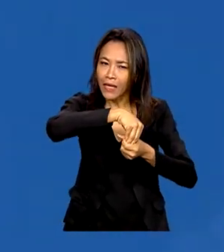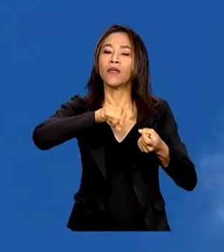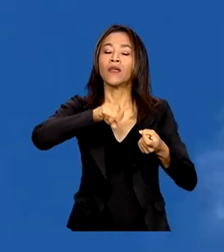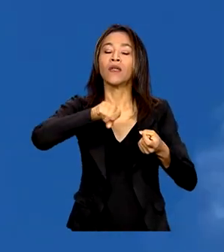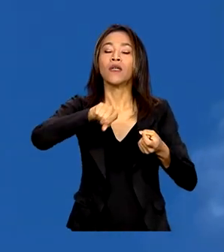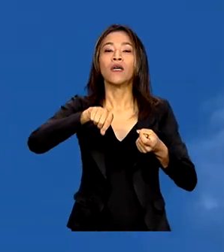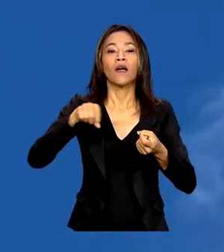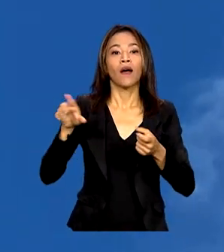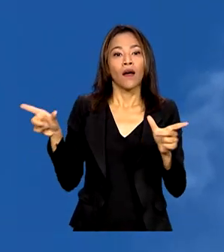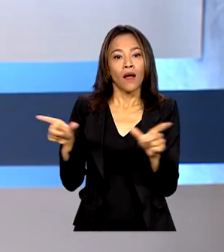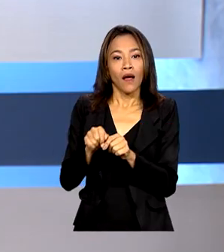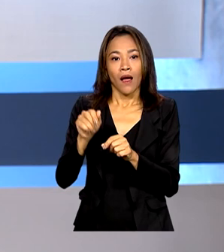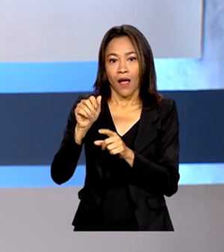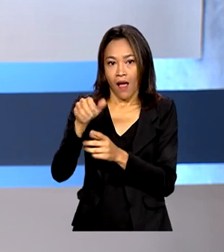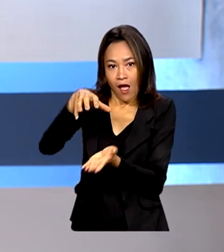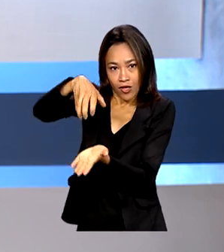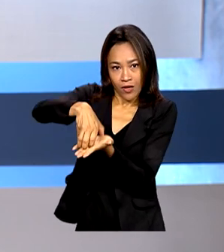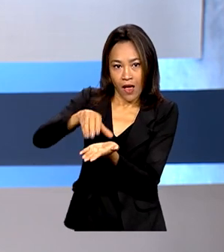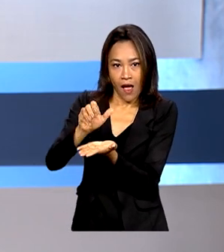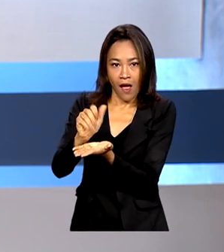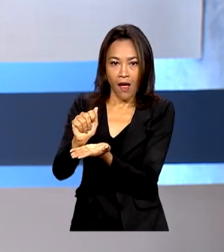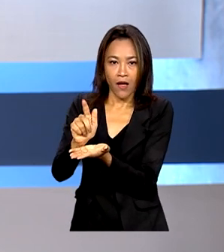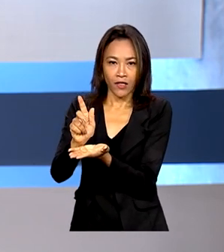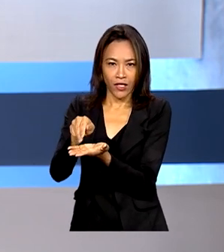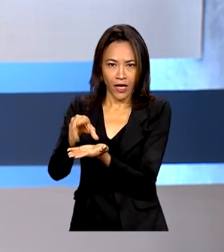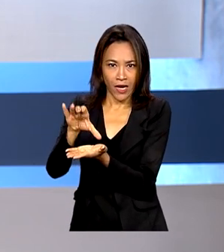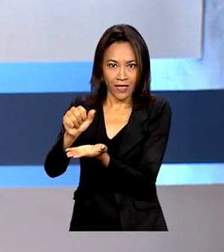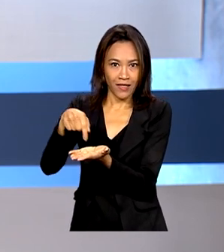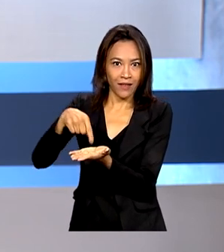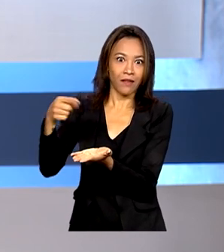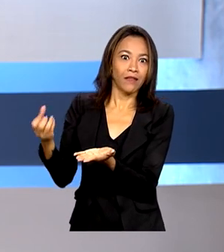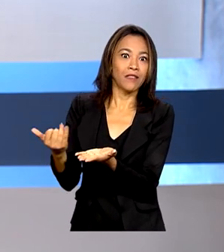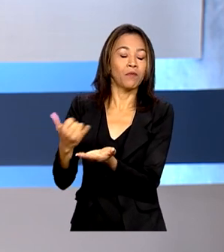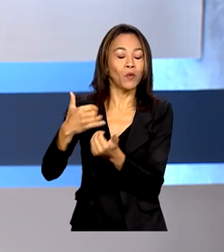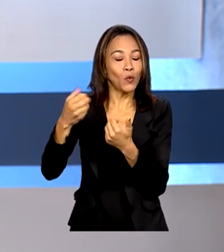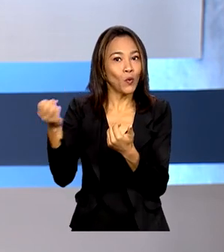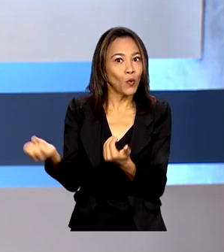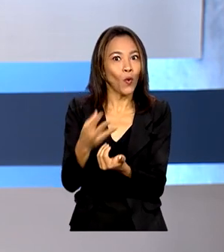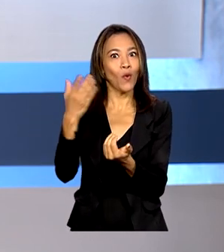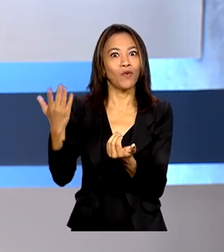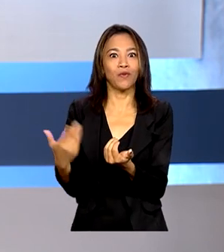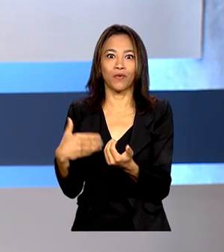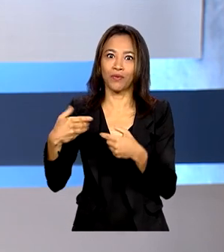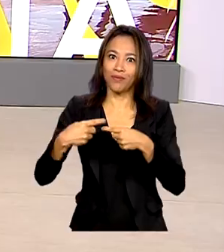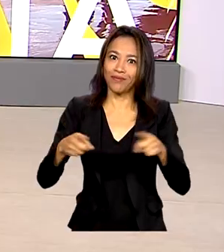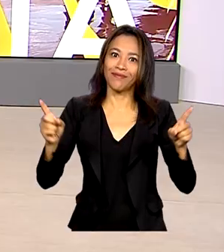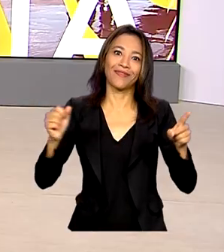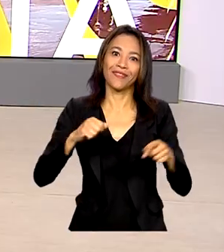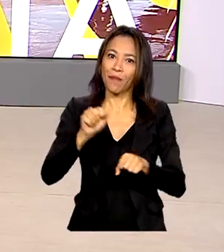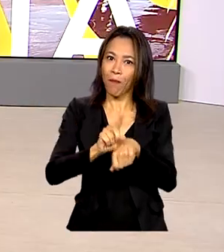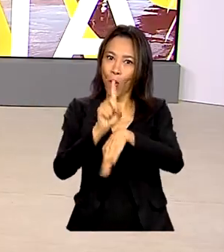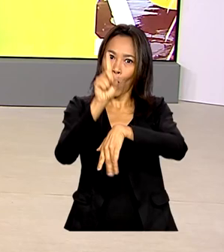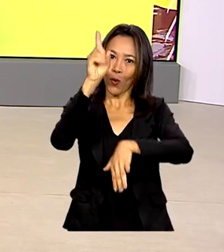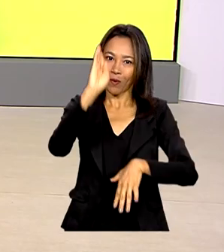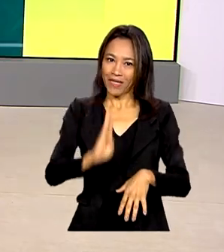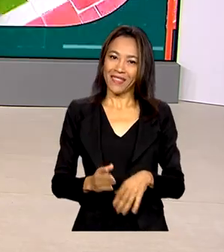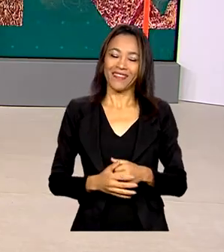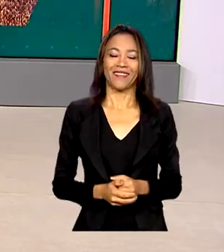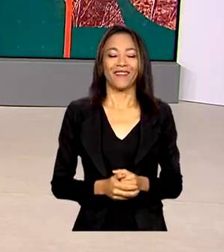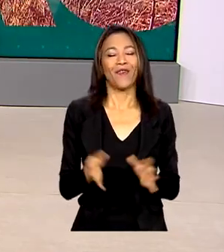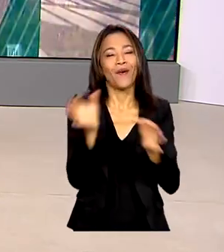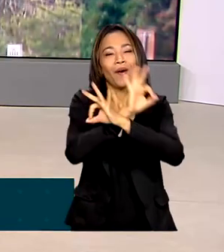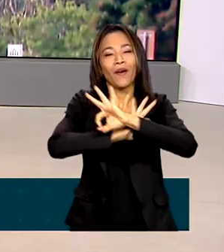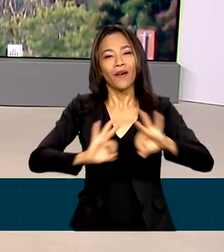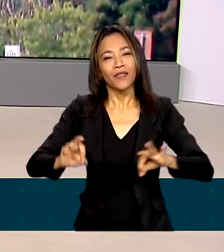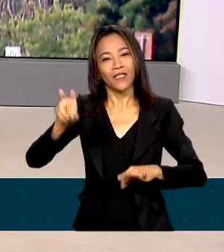Agência Espacial Leira, este lançamento abre um novo capítulo na história espacial do país. A gente fica por aqui. Uma